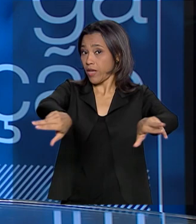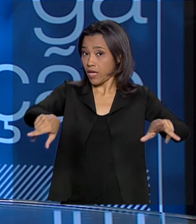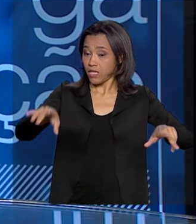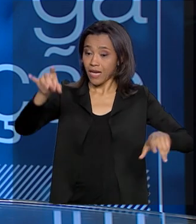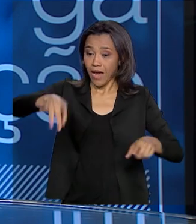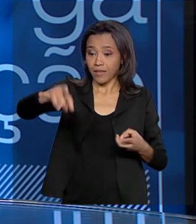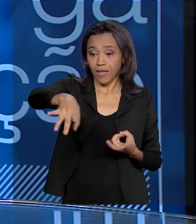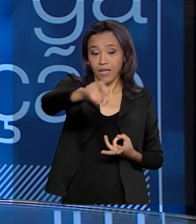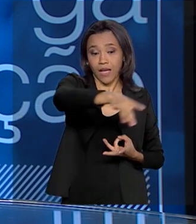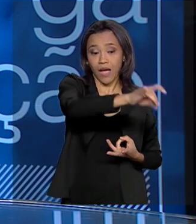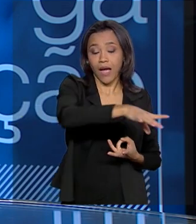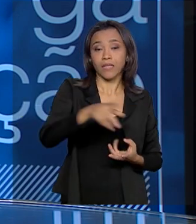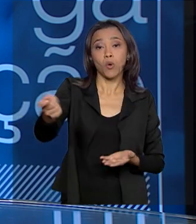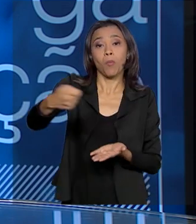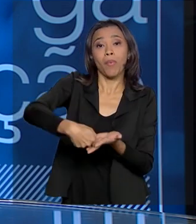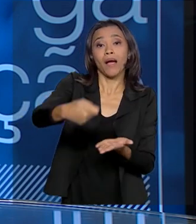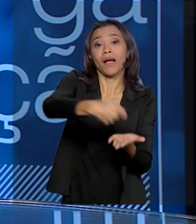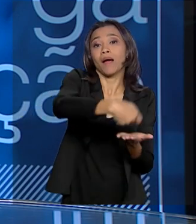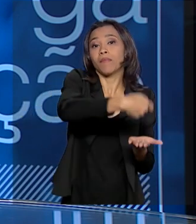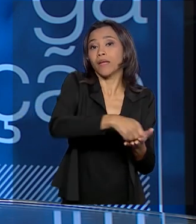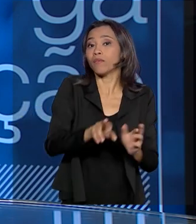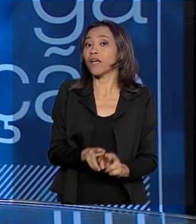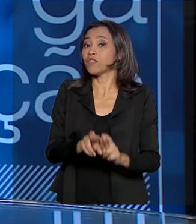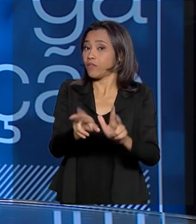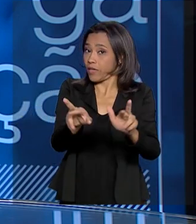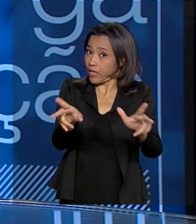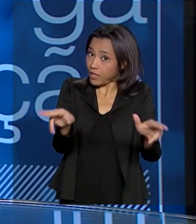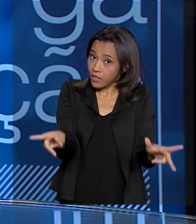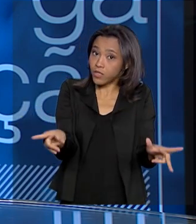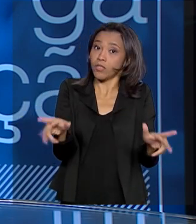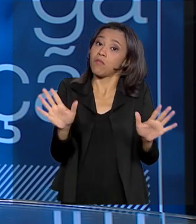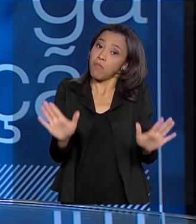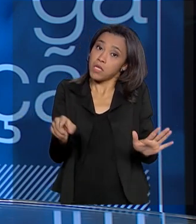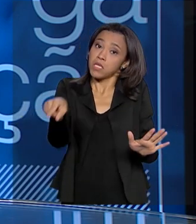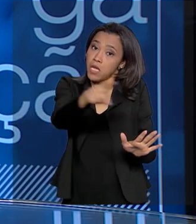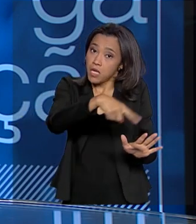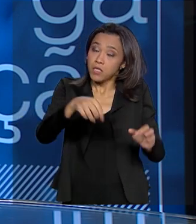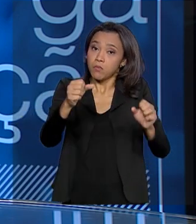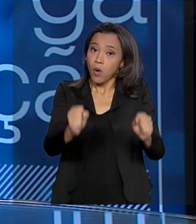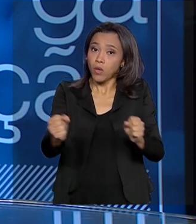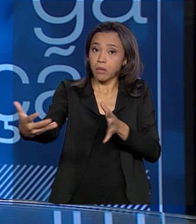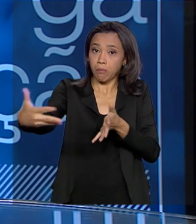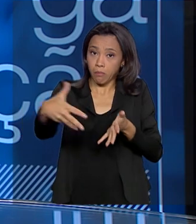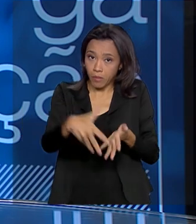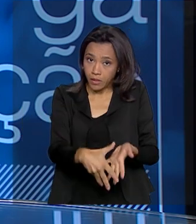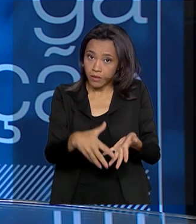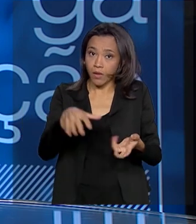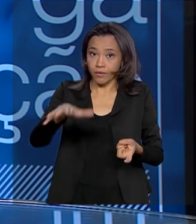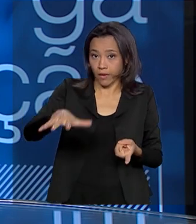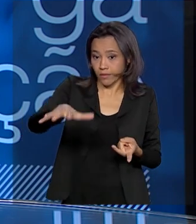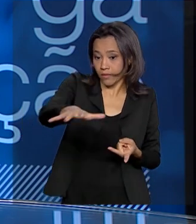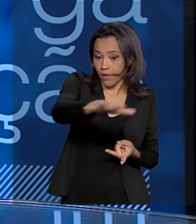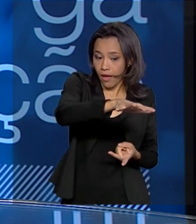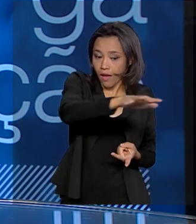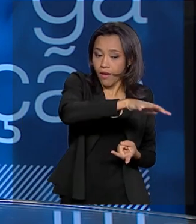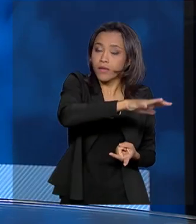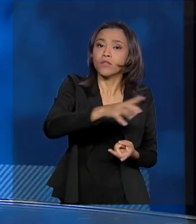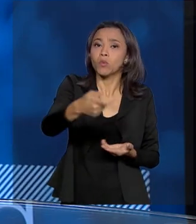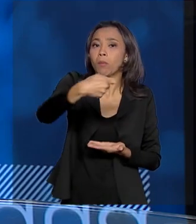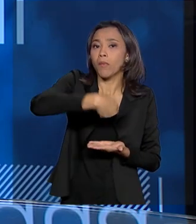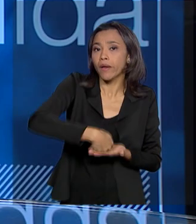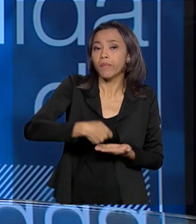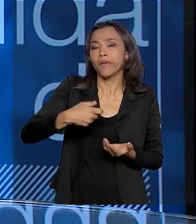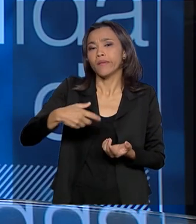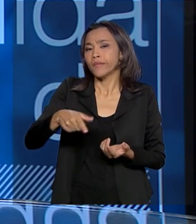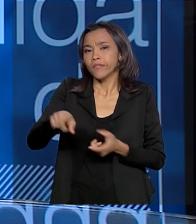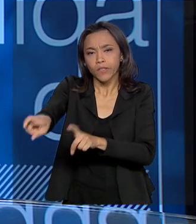capacidade também de pagamento diferenciada. Mas como os setores podem participar desse pagamento que